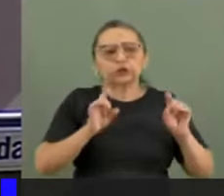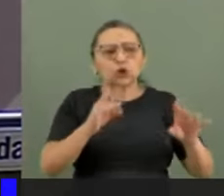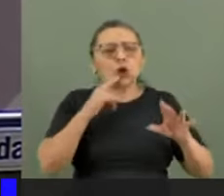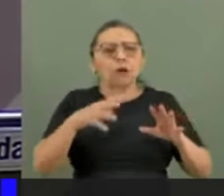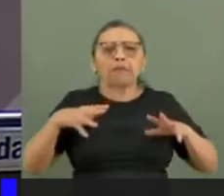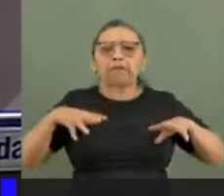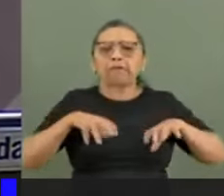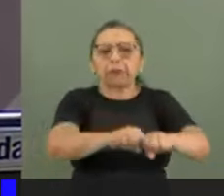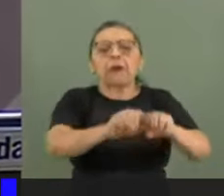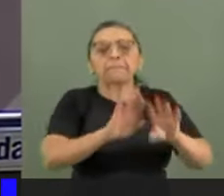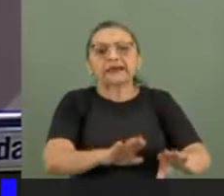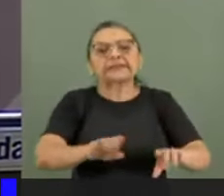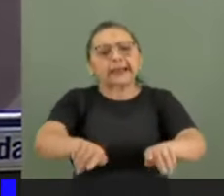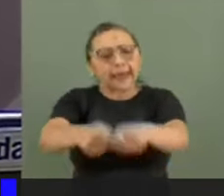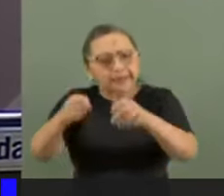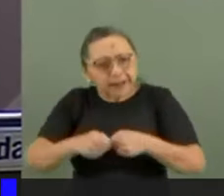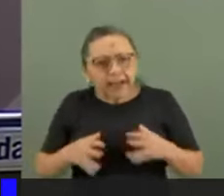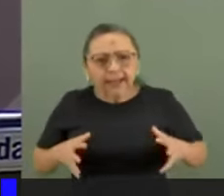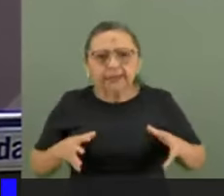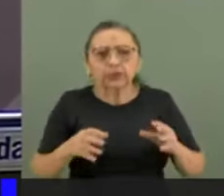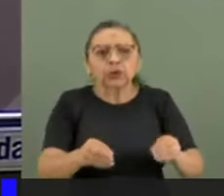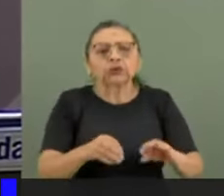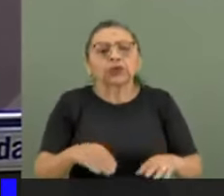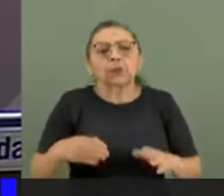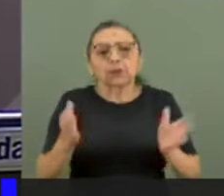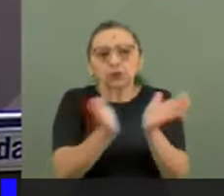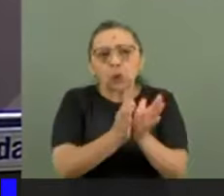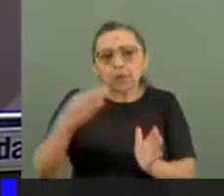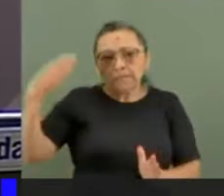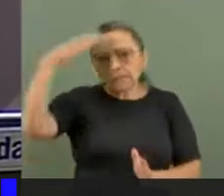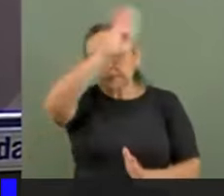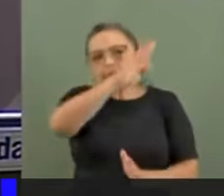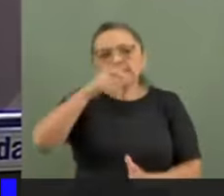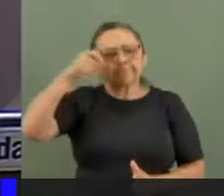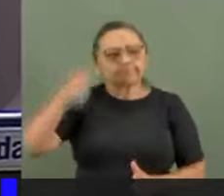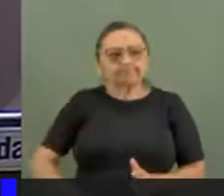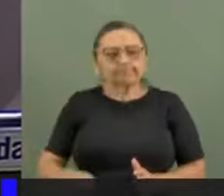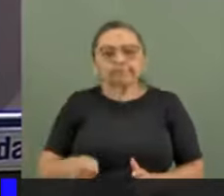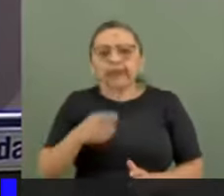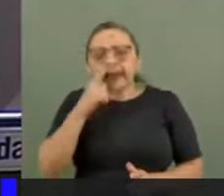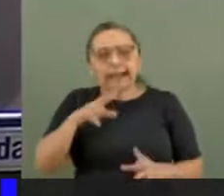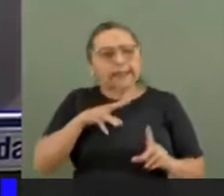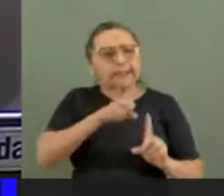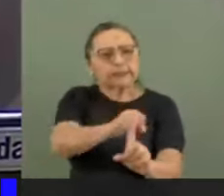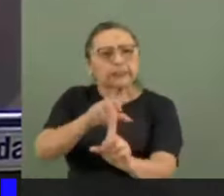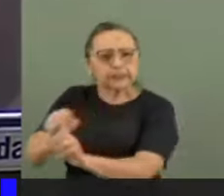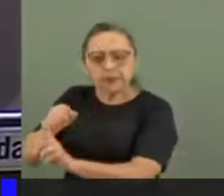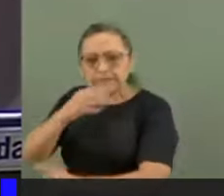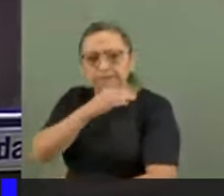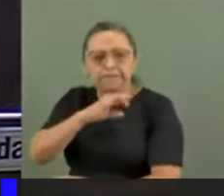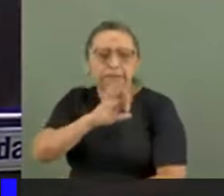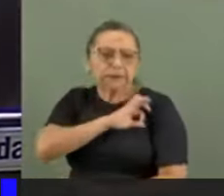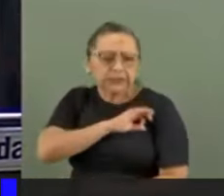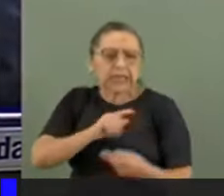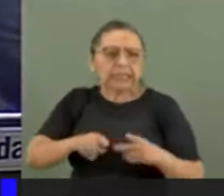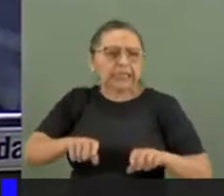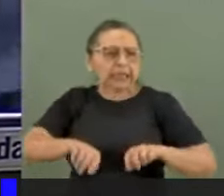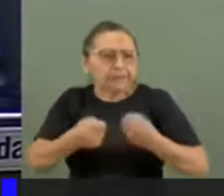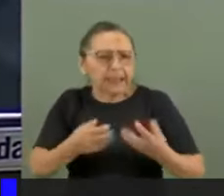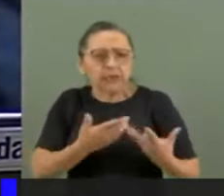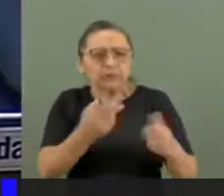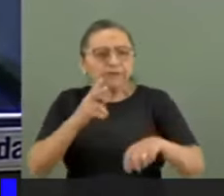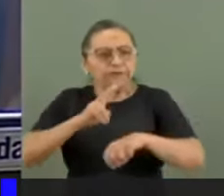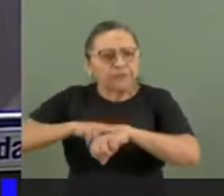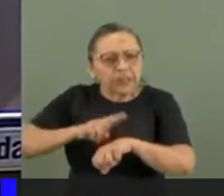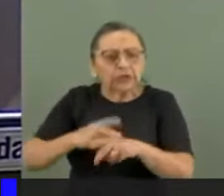ocupar, mas depredar. Bolsonaristas radicais agrediram policiais, quebraram vidraças e portas,